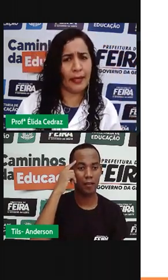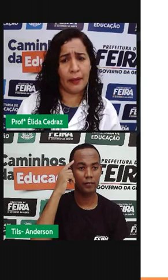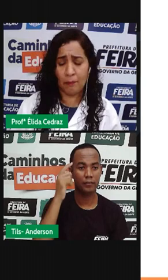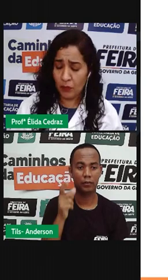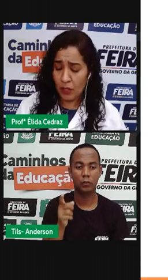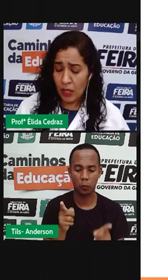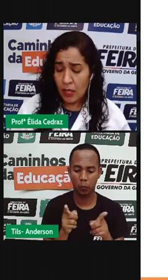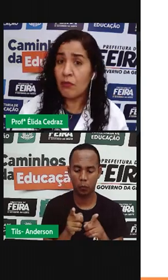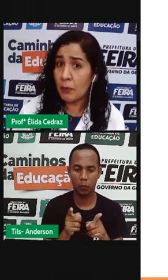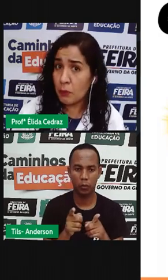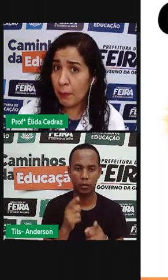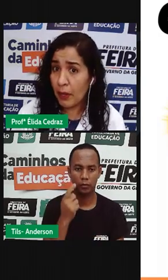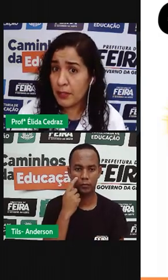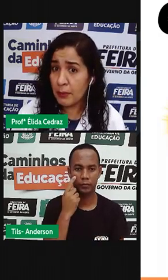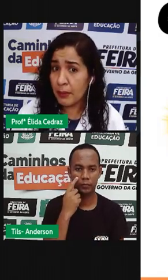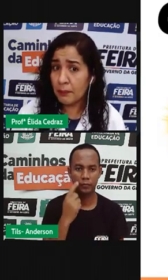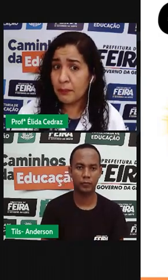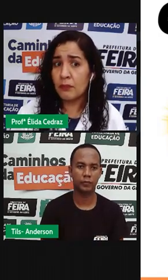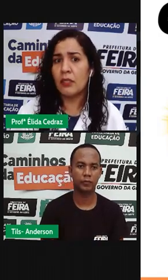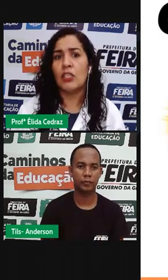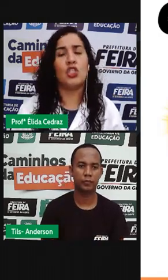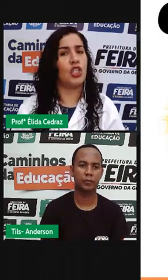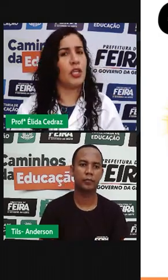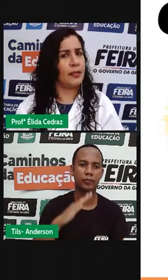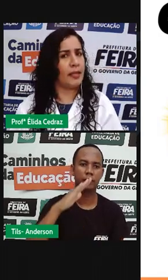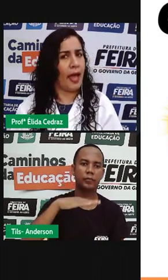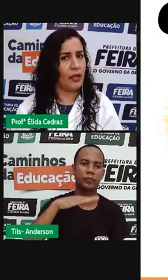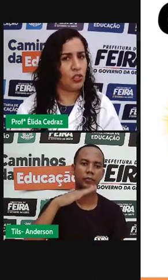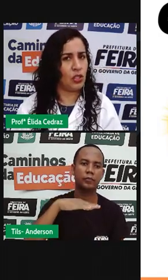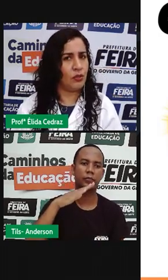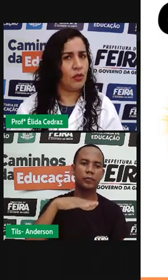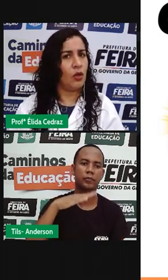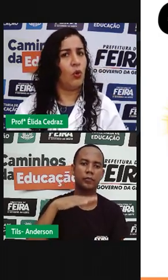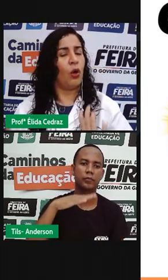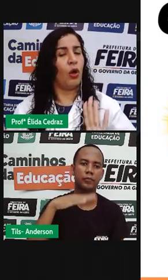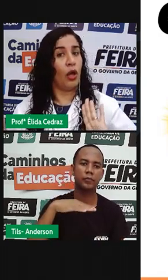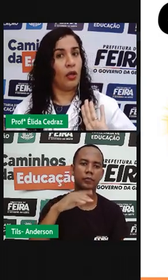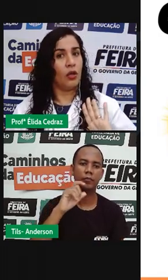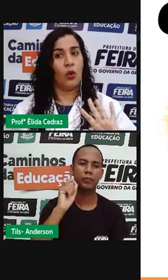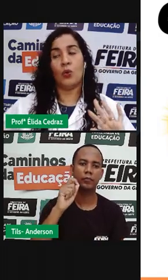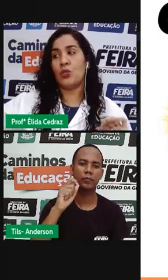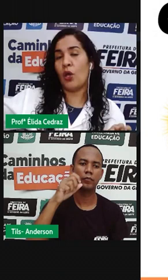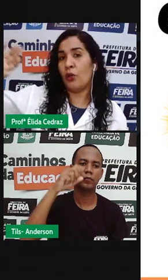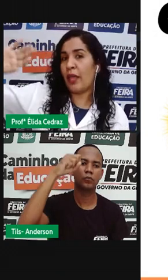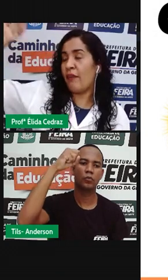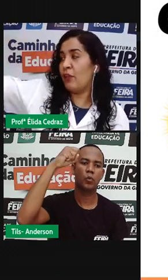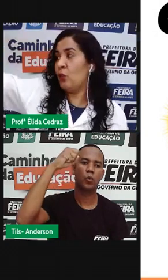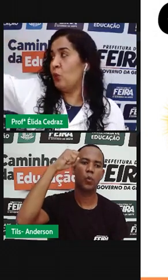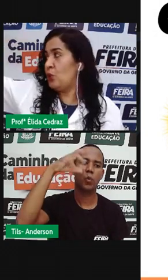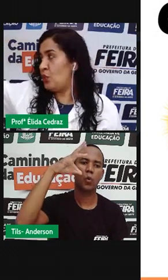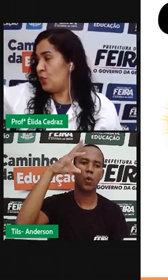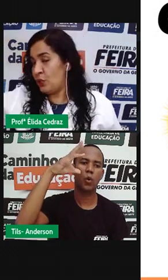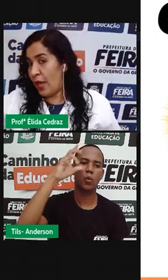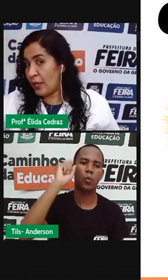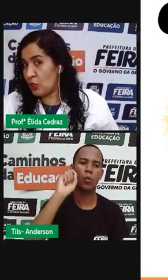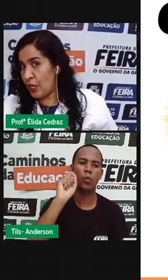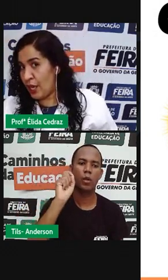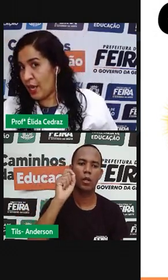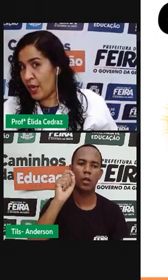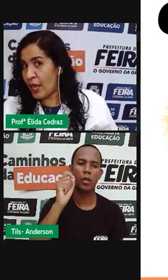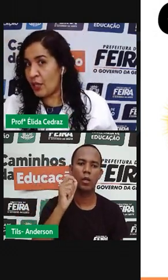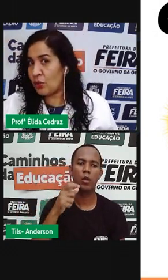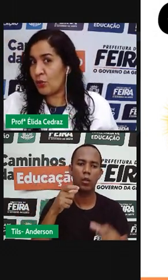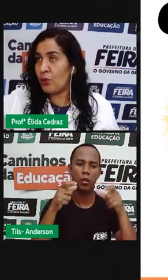pequena. Vamos para a próxima? De tarde. Ó, o sol estava muito do lado